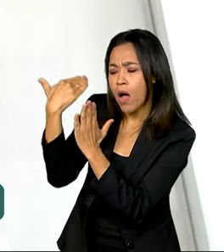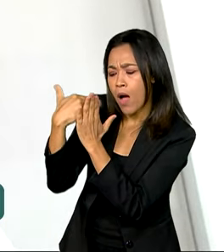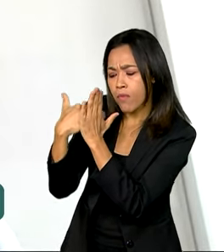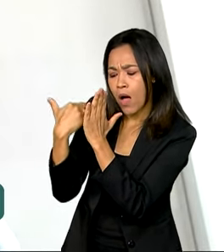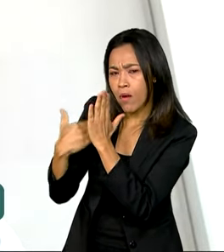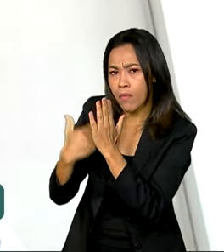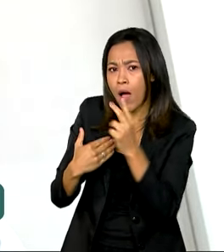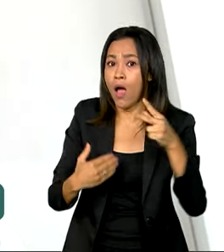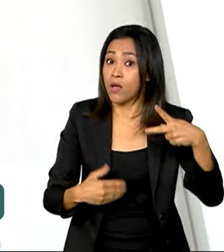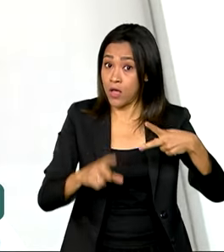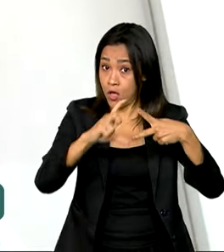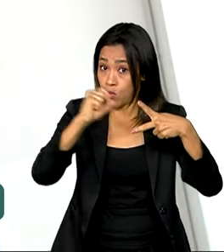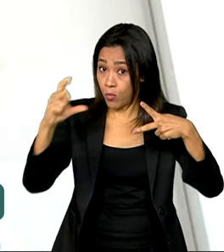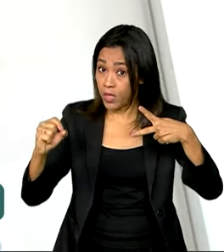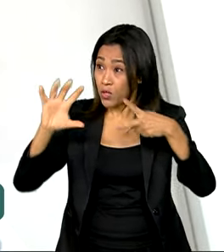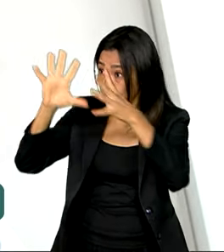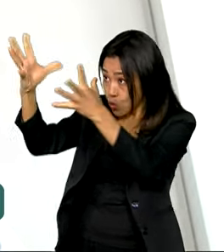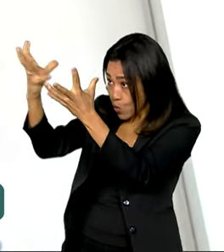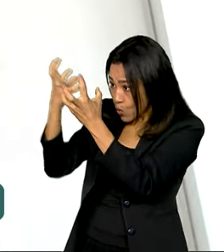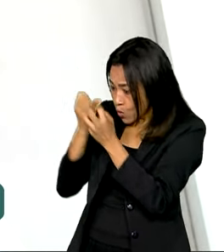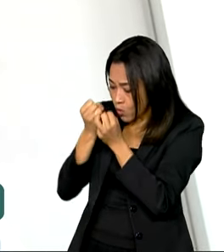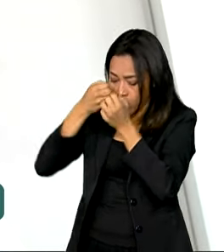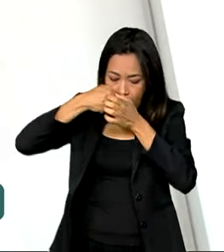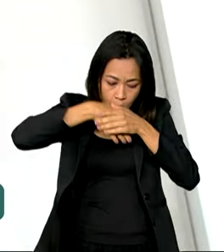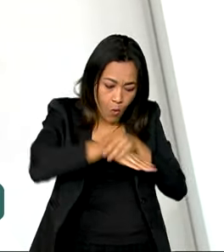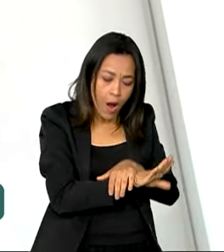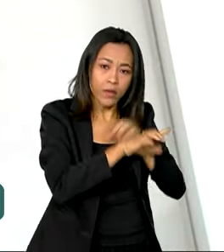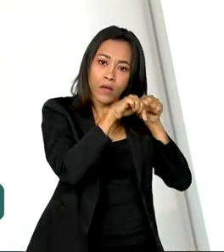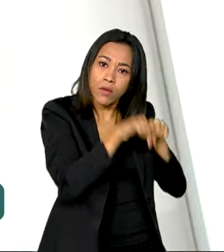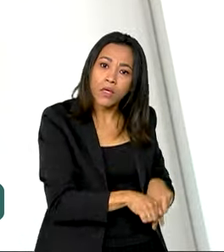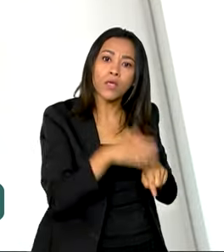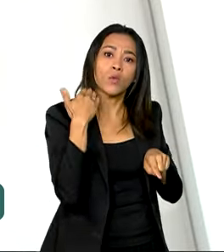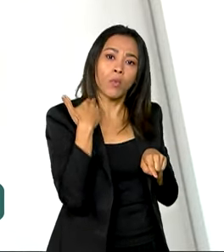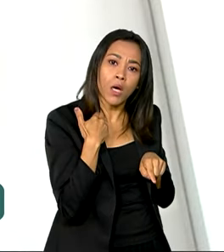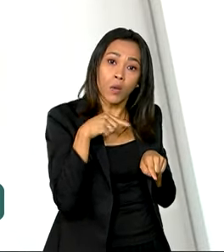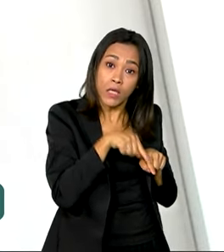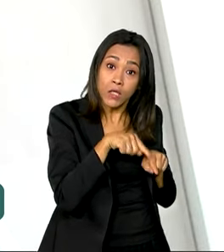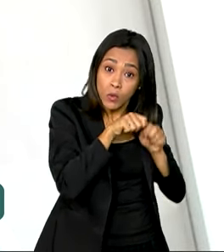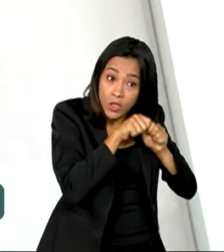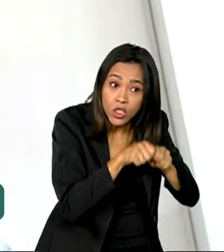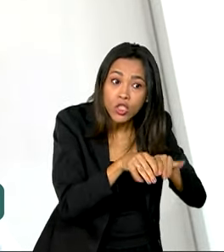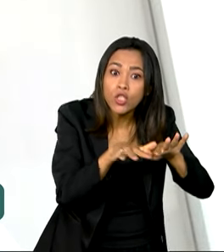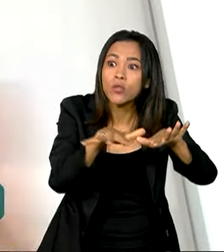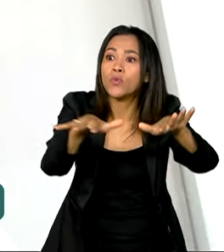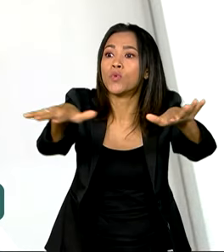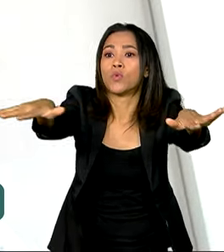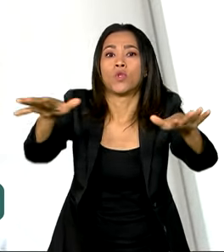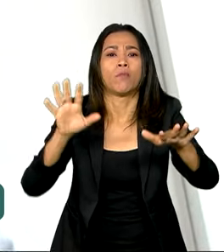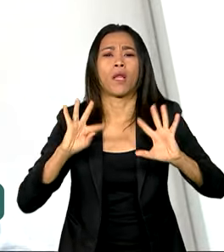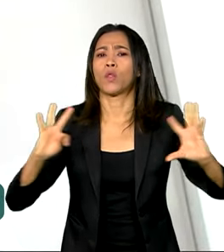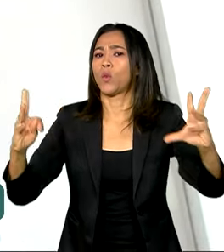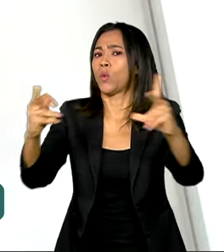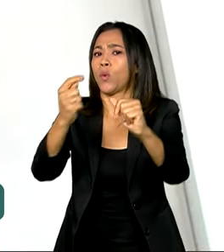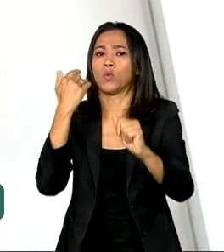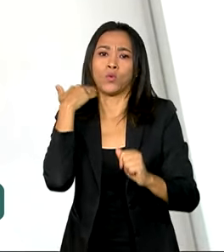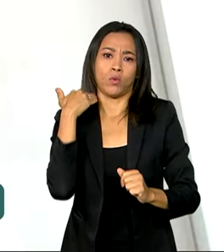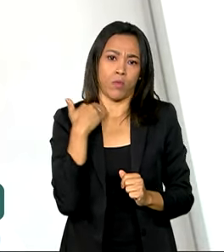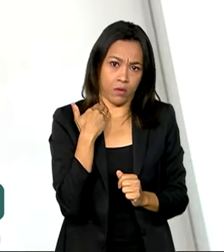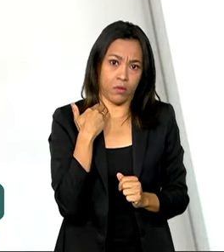armazenadas nos nossos sistemas, é tudo centralizado aqui. E a gente distribui essa informação, a gente compartilha essa informação com todos os bancos.